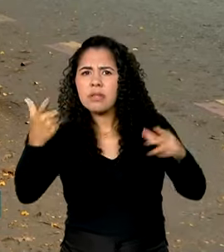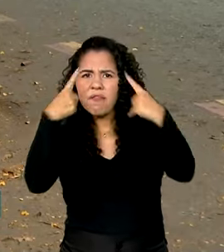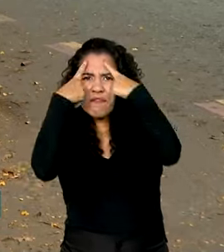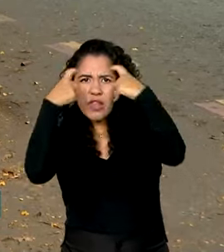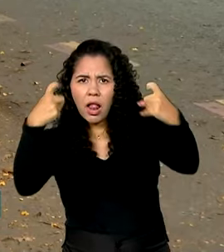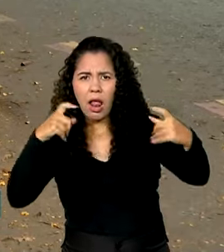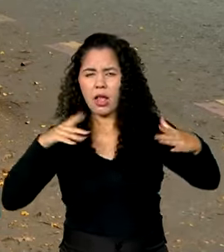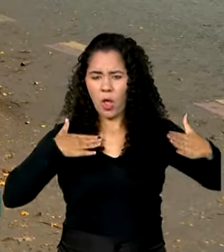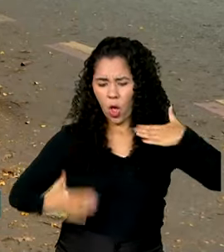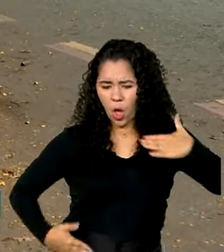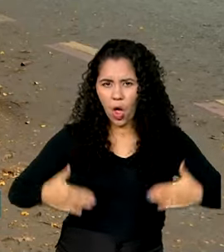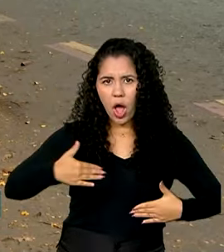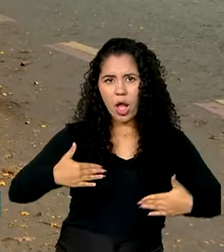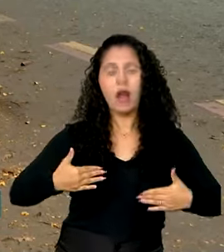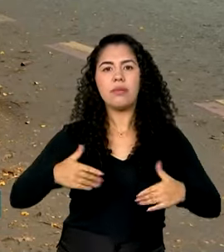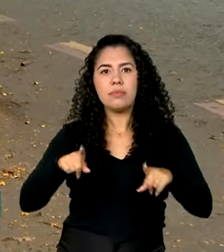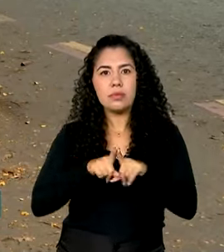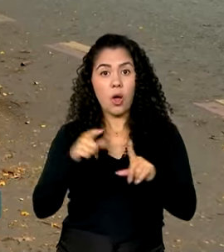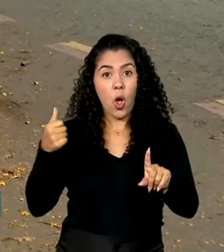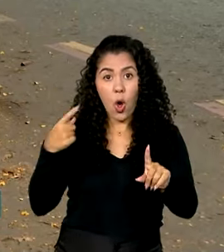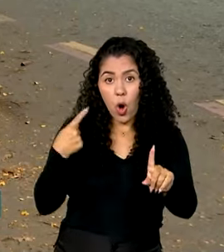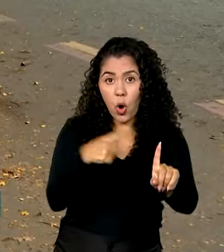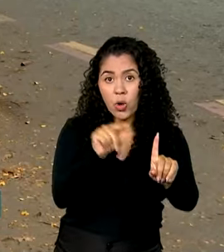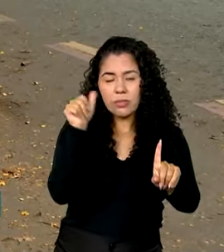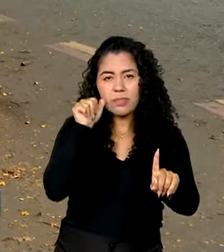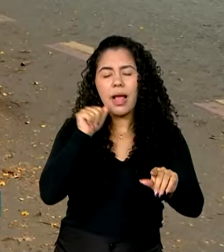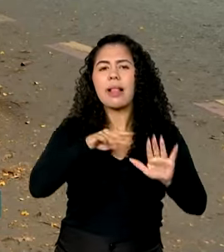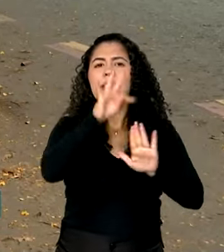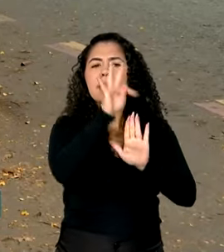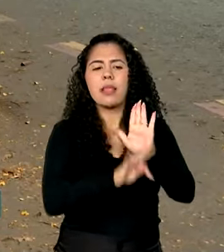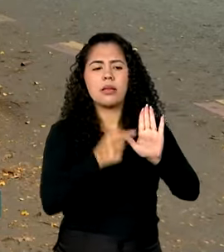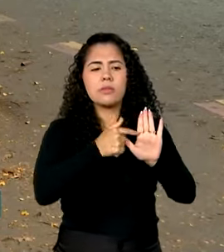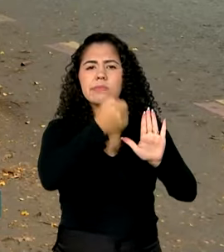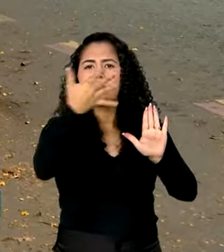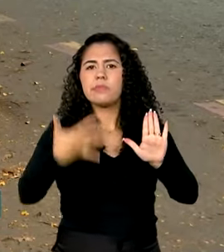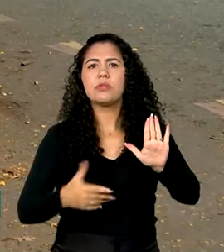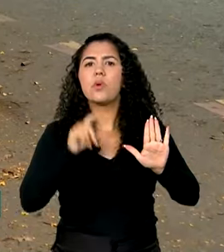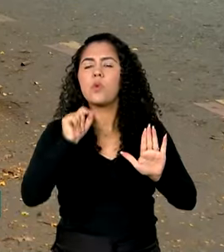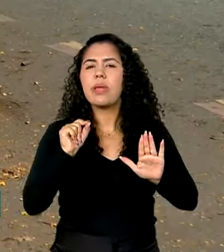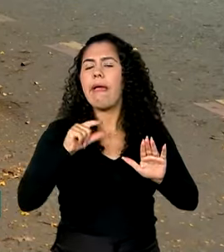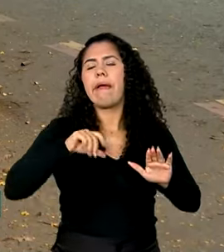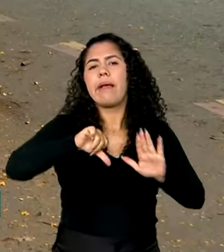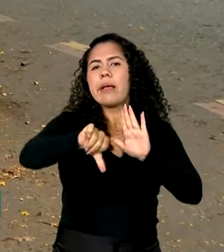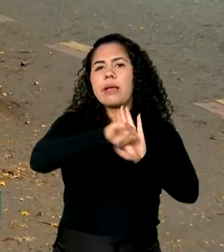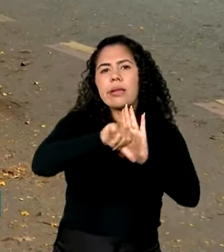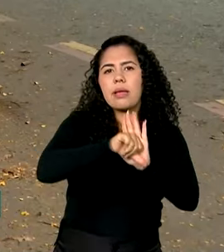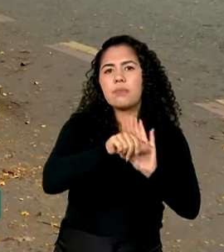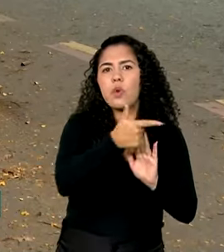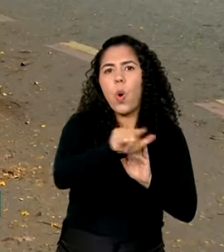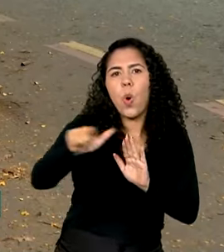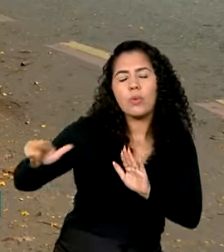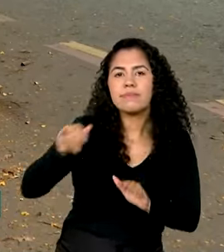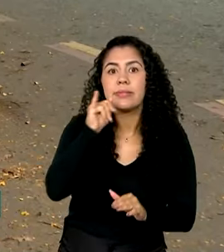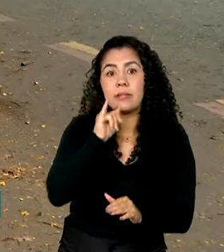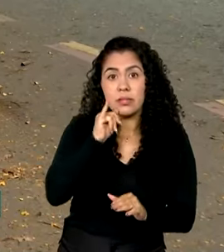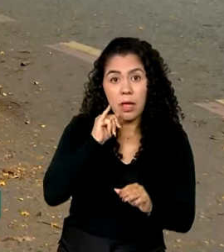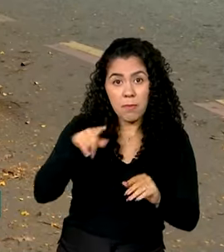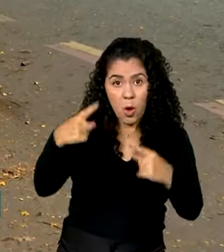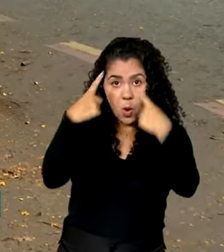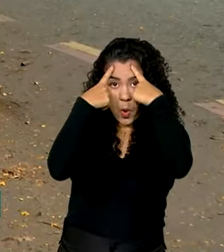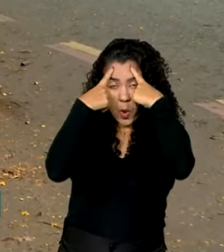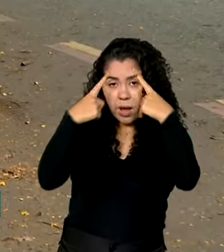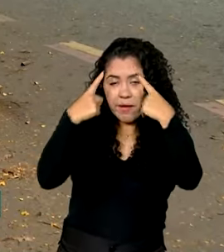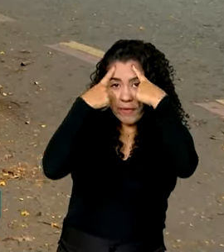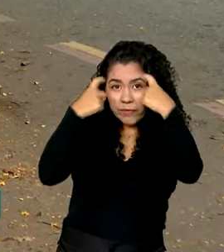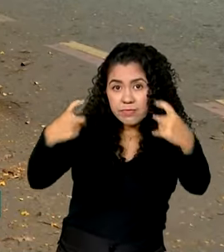doméstica contra mulheres. O texto altera ainda a lei dos crimes hediondos para reconhecer o feminicídio como crime hediondo